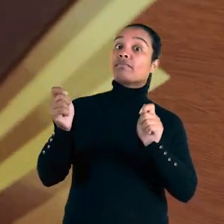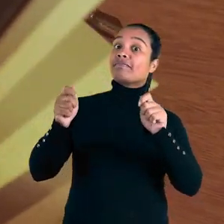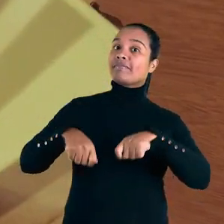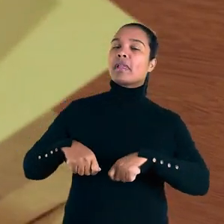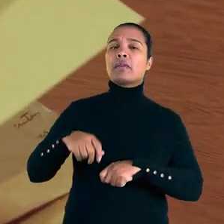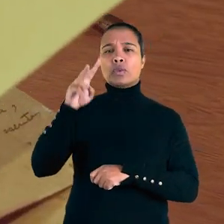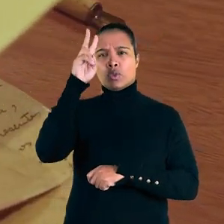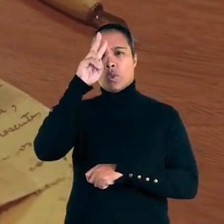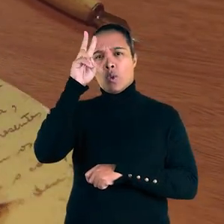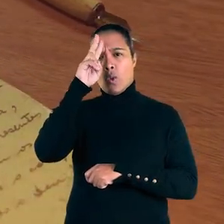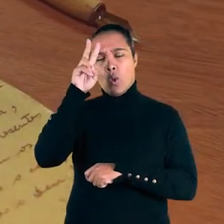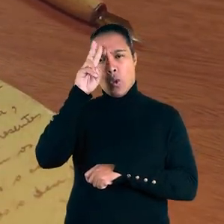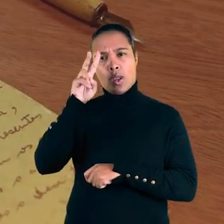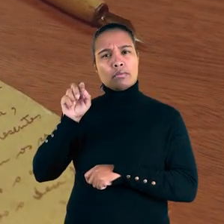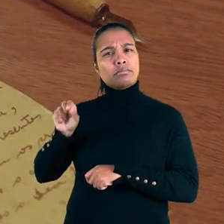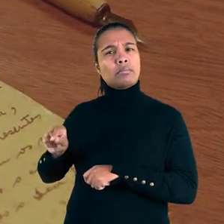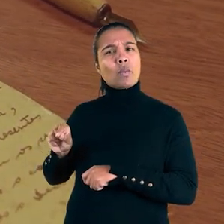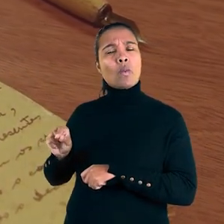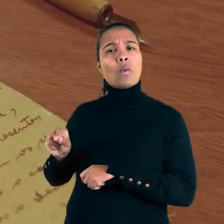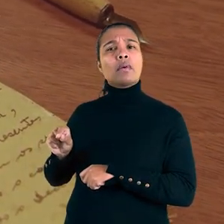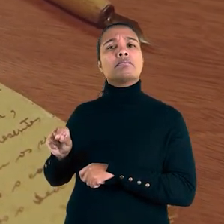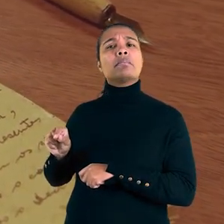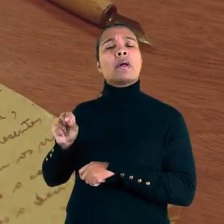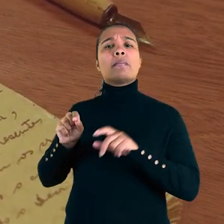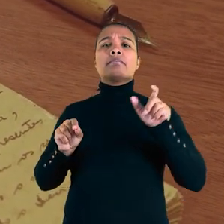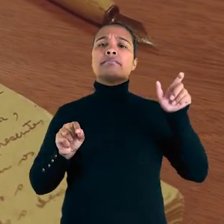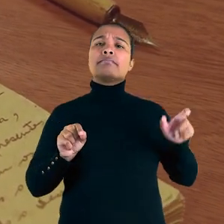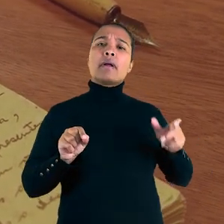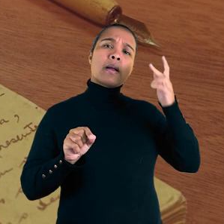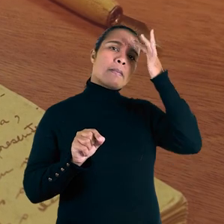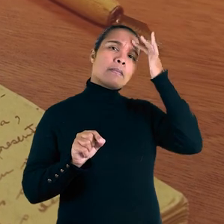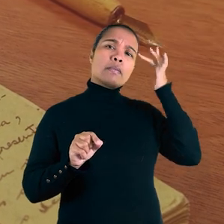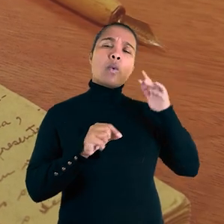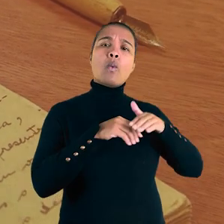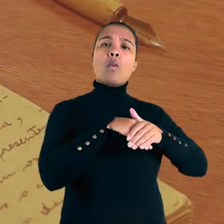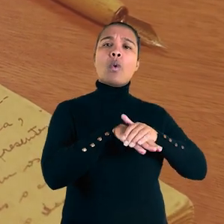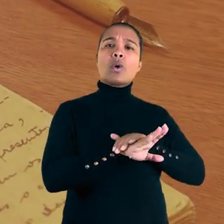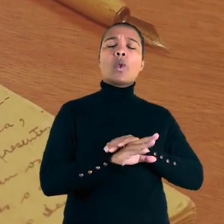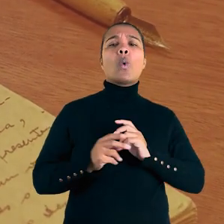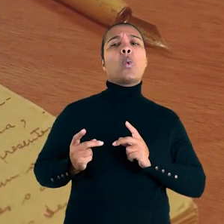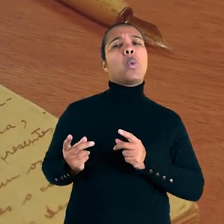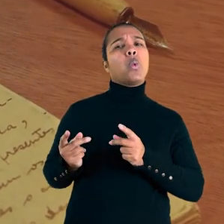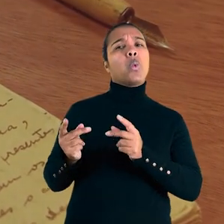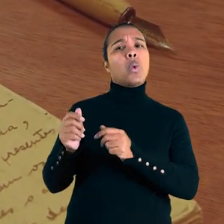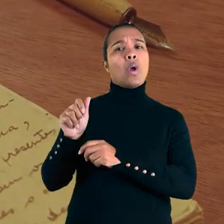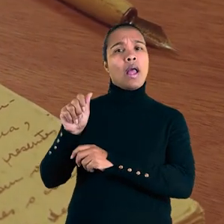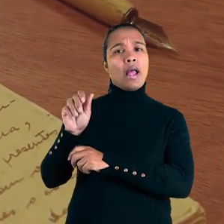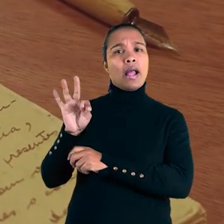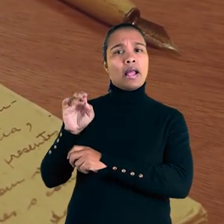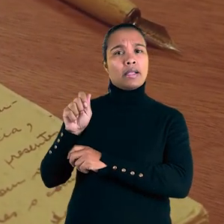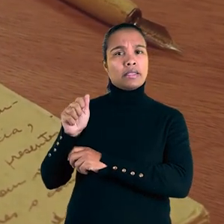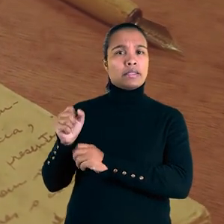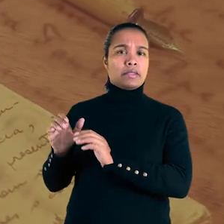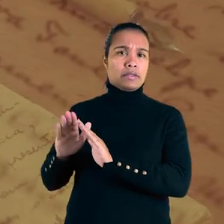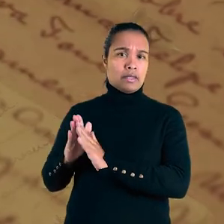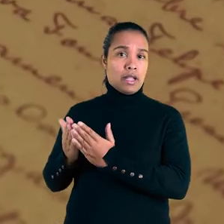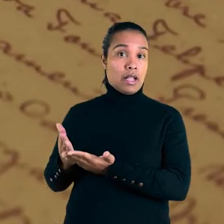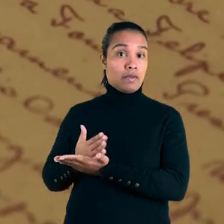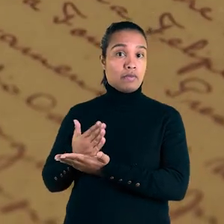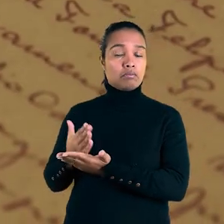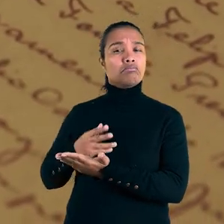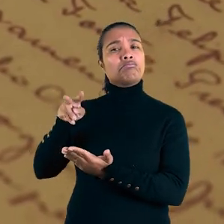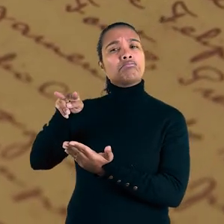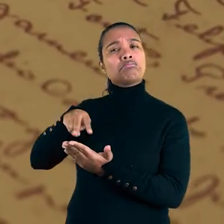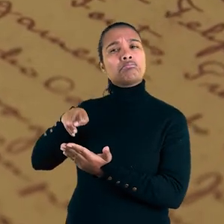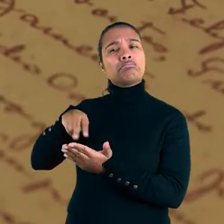história que vamos contar só foi possível ser conhecida porque alguém resolveu guardar e preservar um livro de atas. Com a